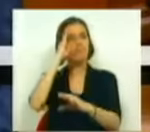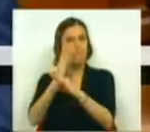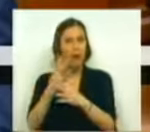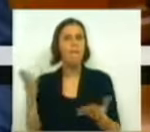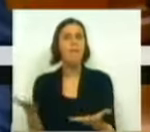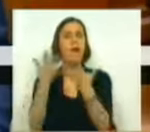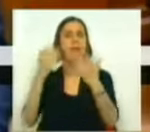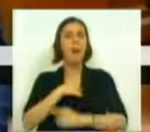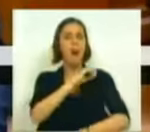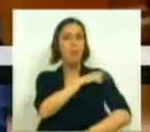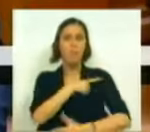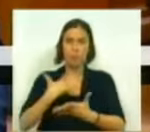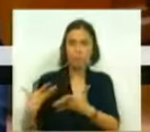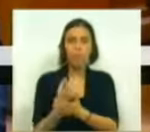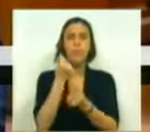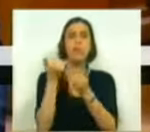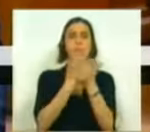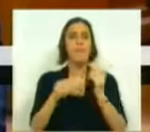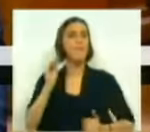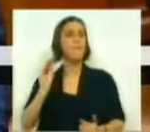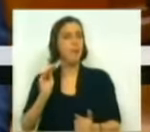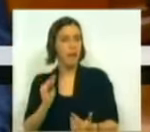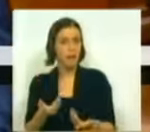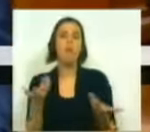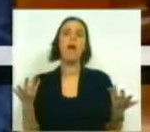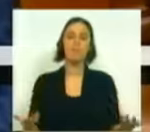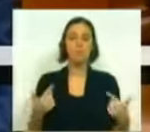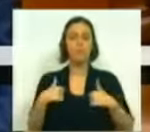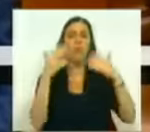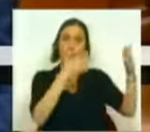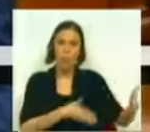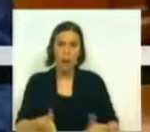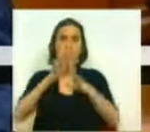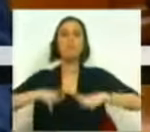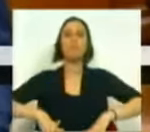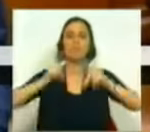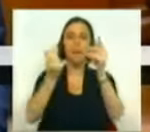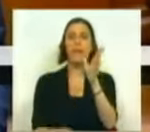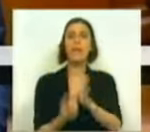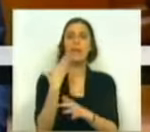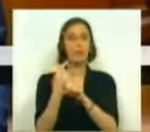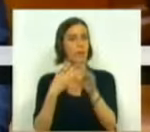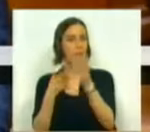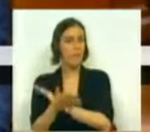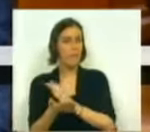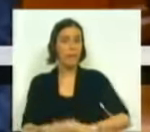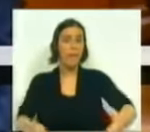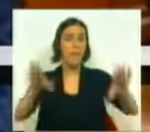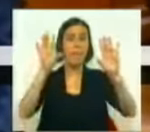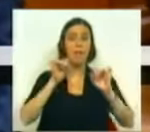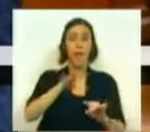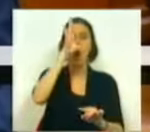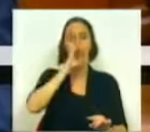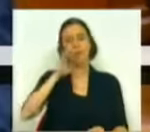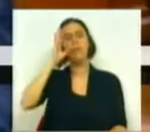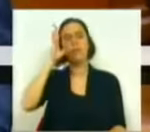reganhar a nossa soberania económica e financeira, e em colocar-nos no rumo do crescimento e da criação de emprego. Mas este Governo